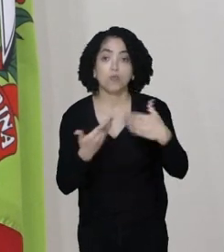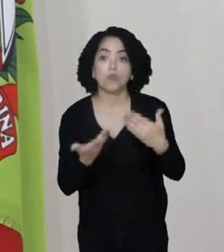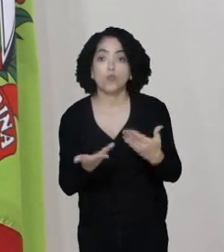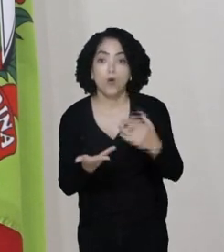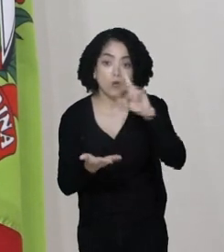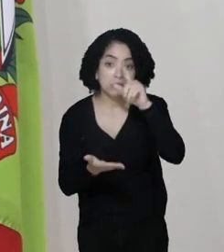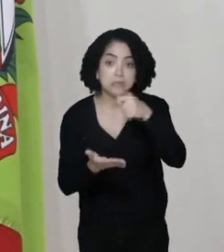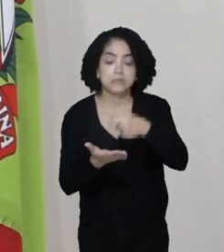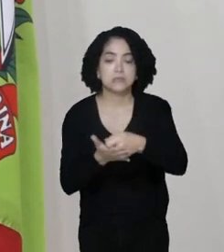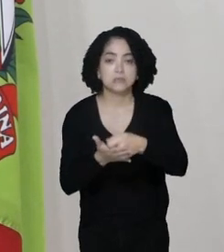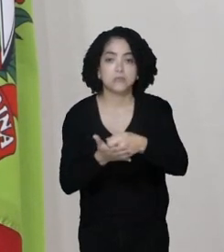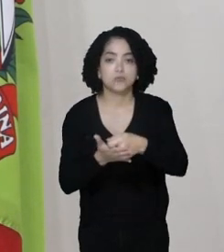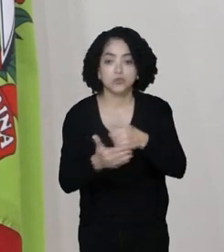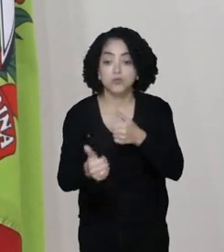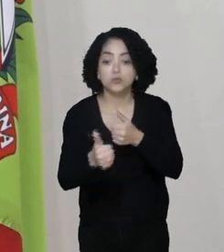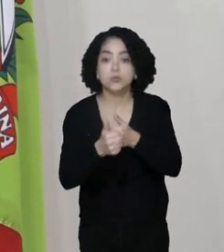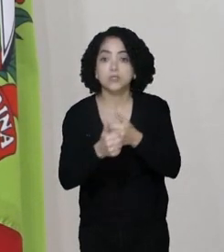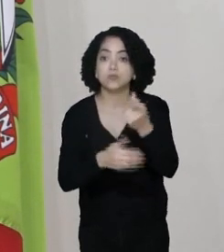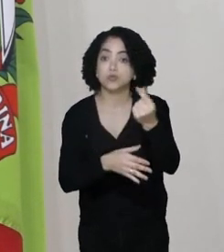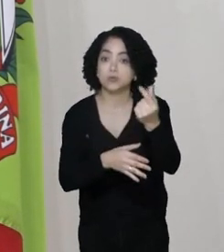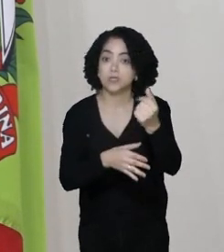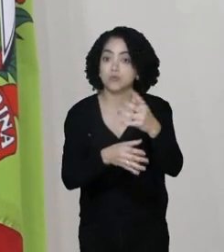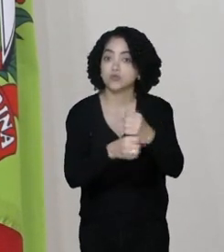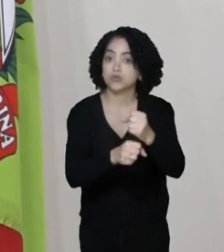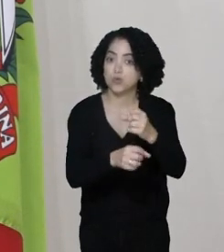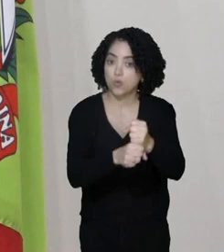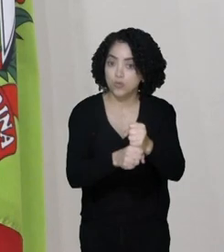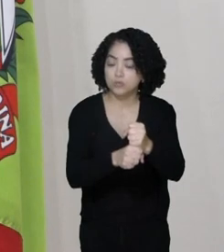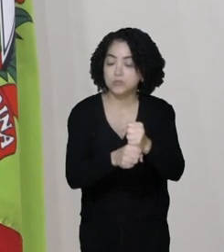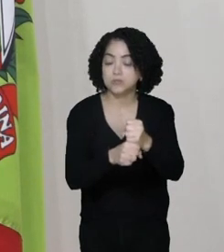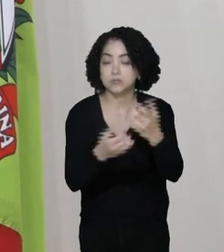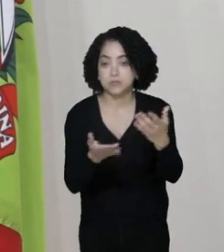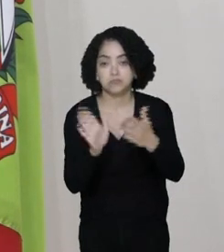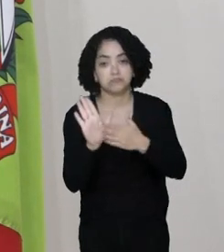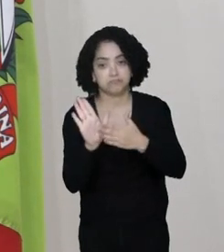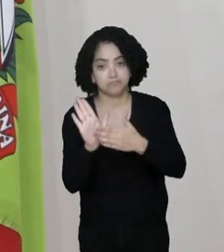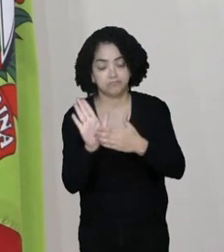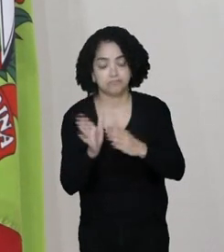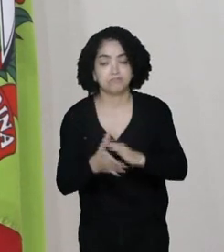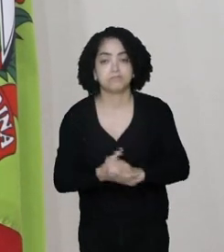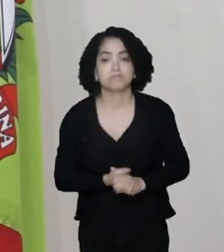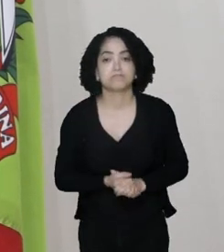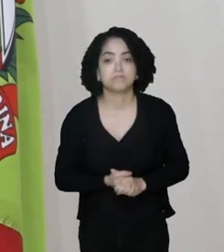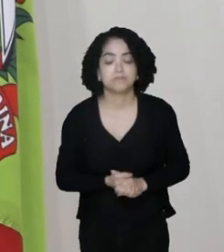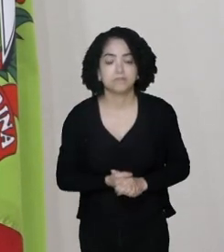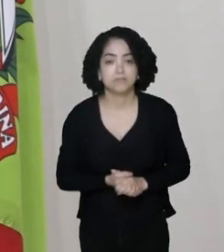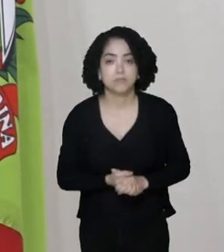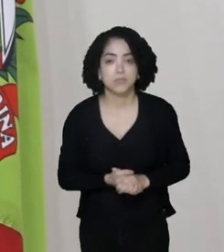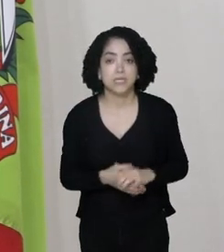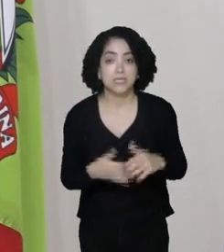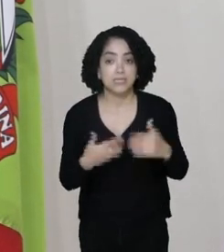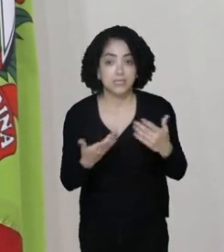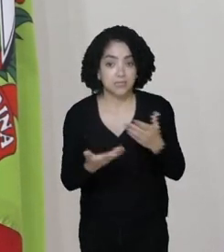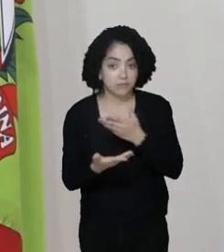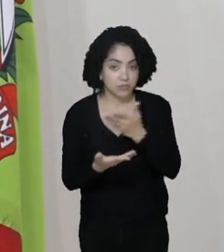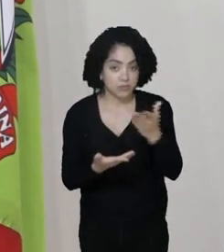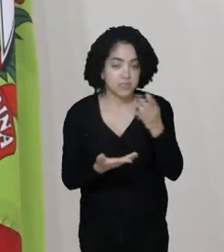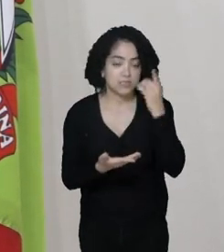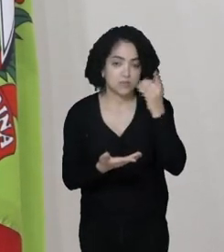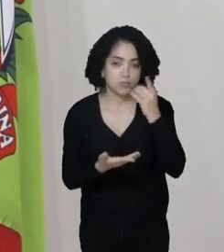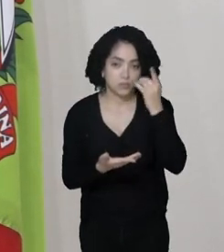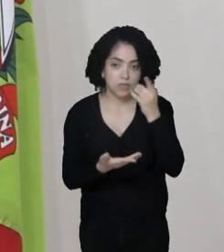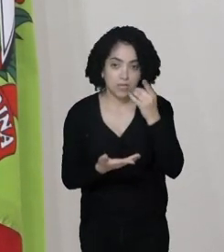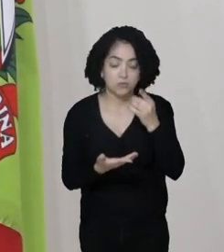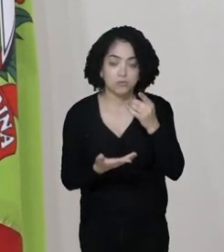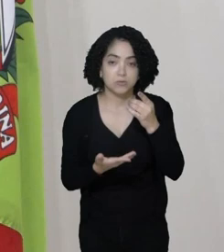de Contas do Estado a respeito dessa proposta. E, senhores deputados de Santa Catarina,